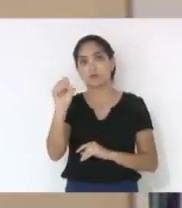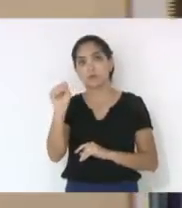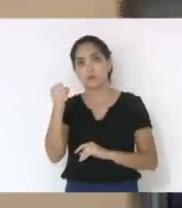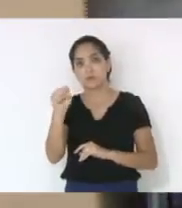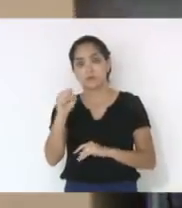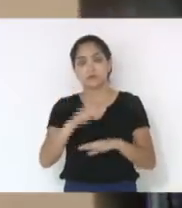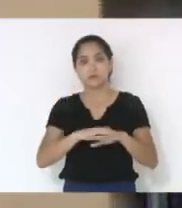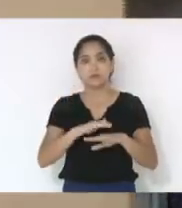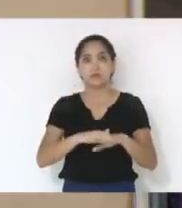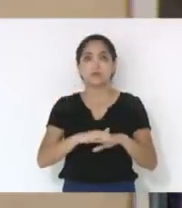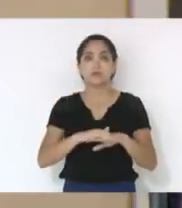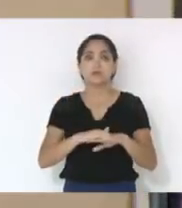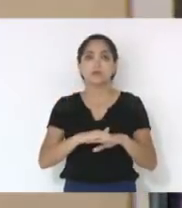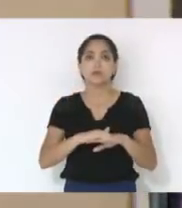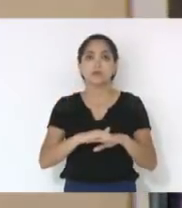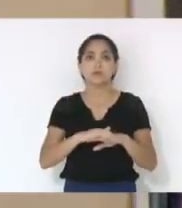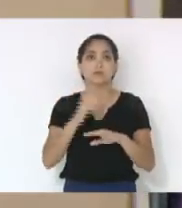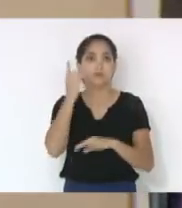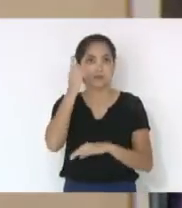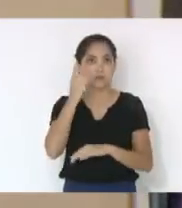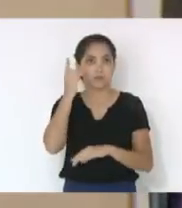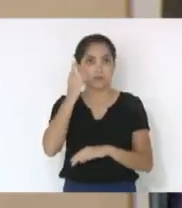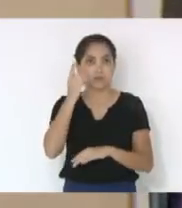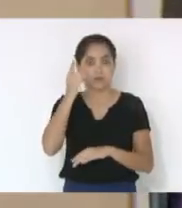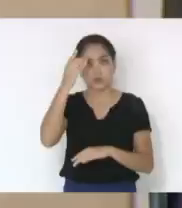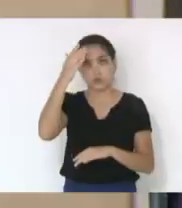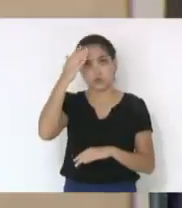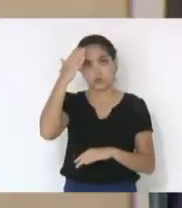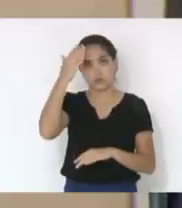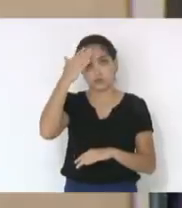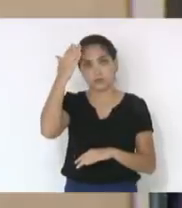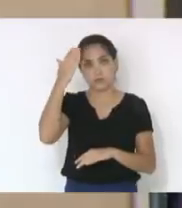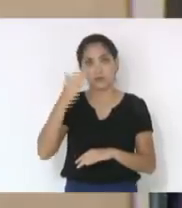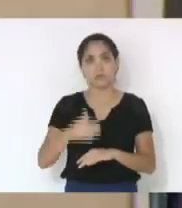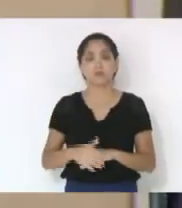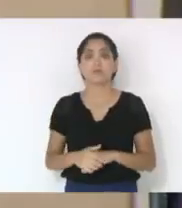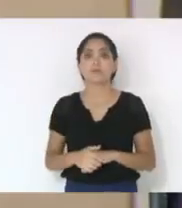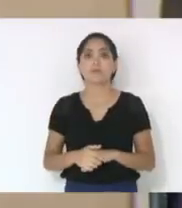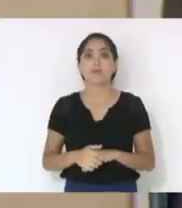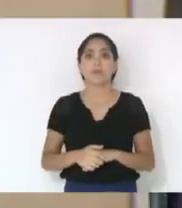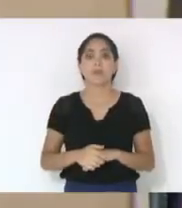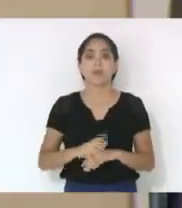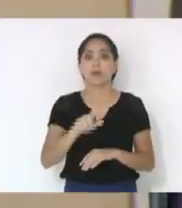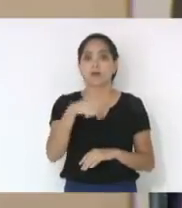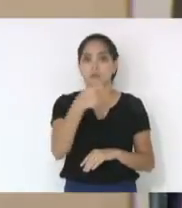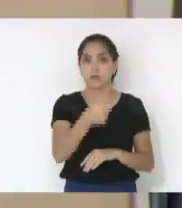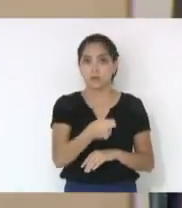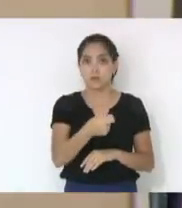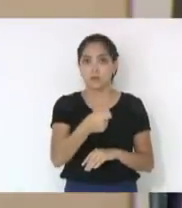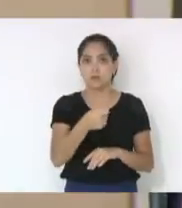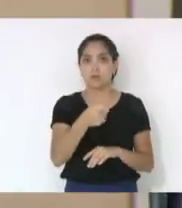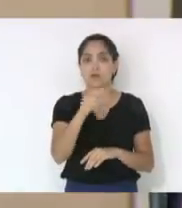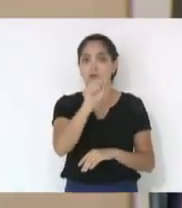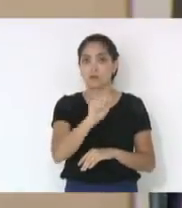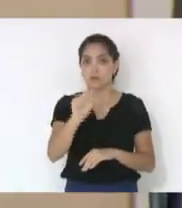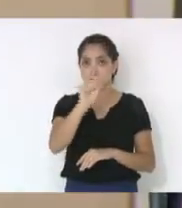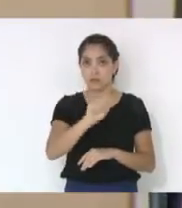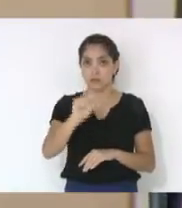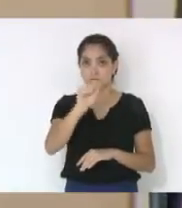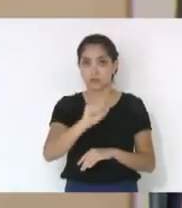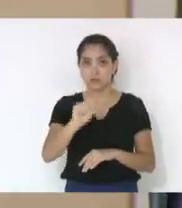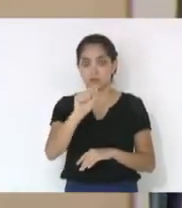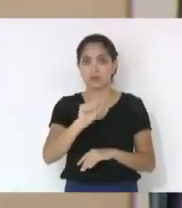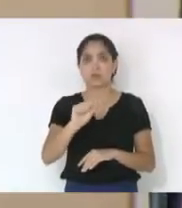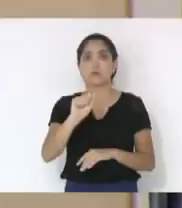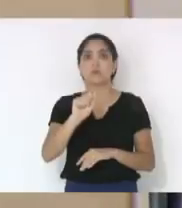de autoria do deputado José Milton Schaeffer, declara de utilidade pública a Associação Esportiva Alto Feliz